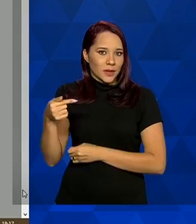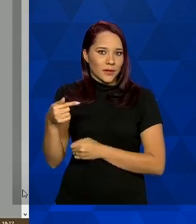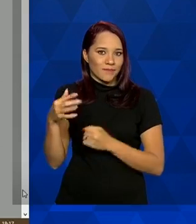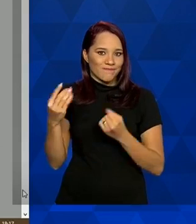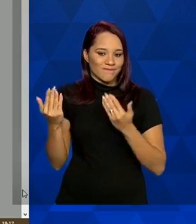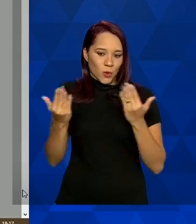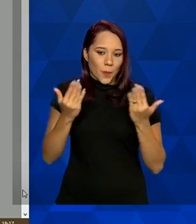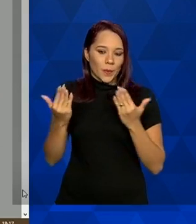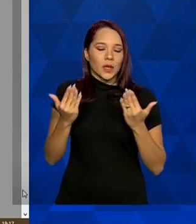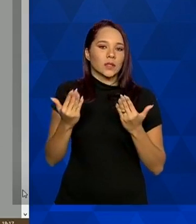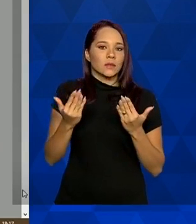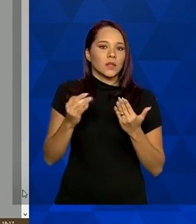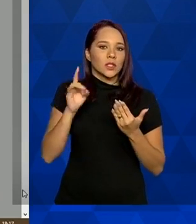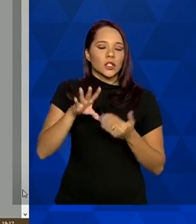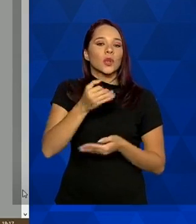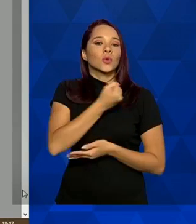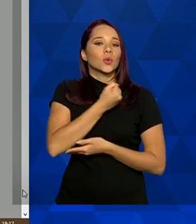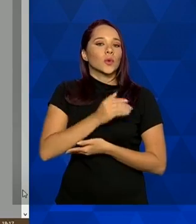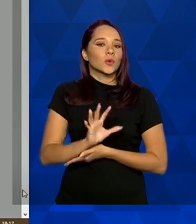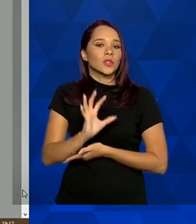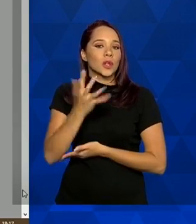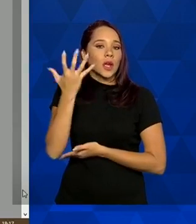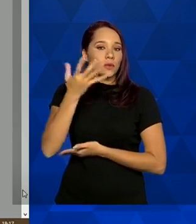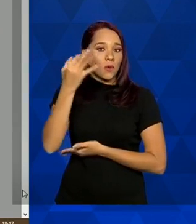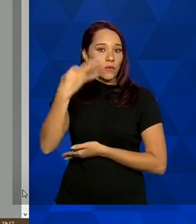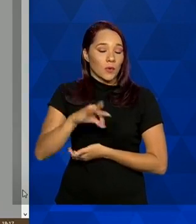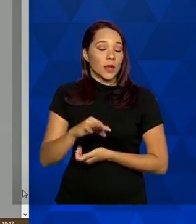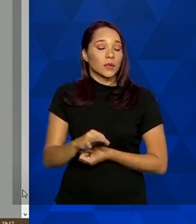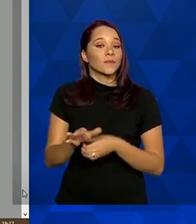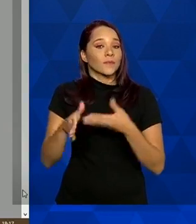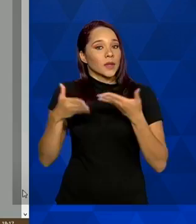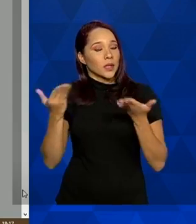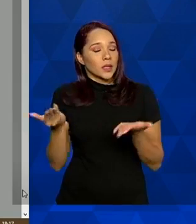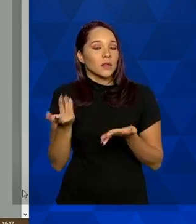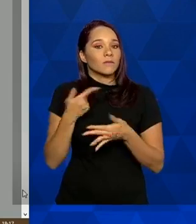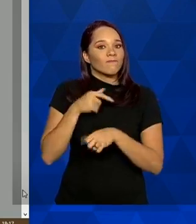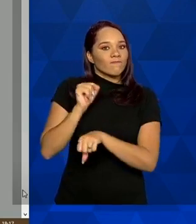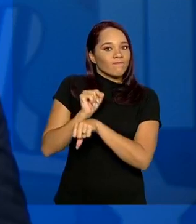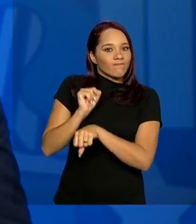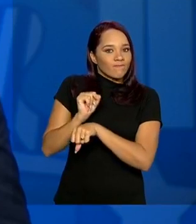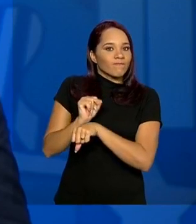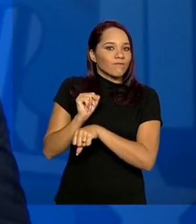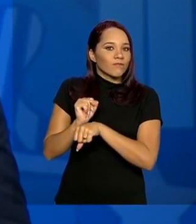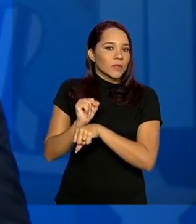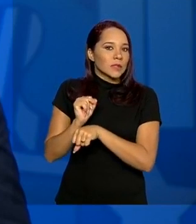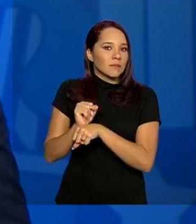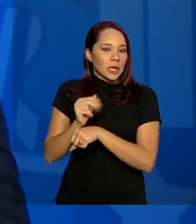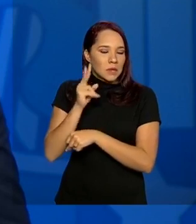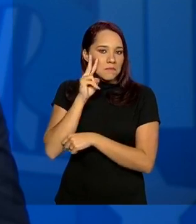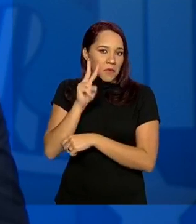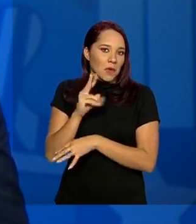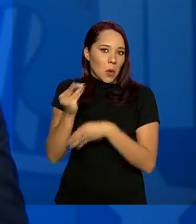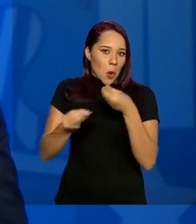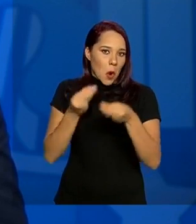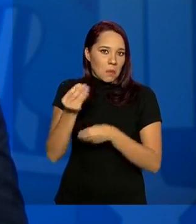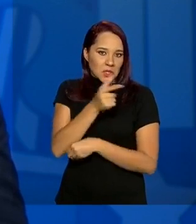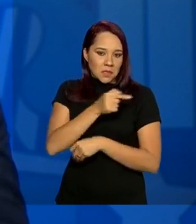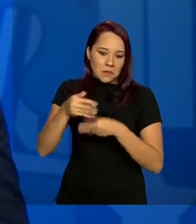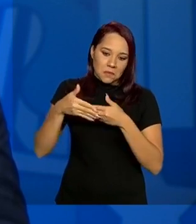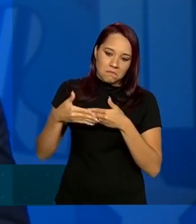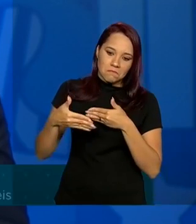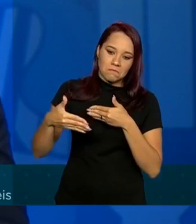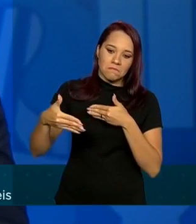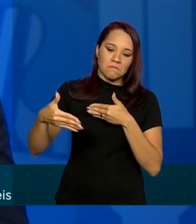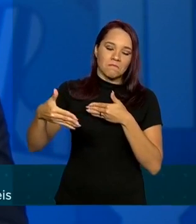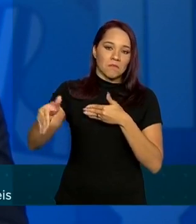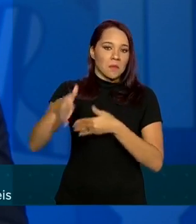outra, em relação ao número de casos. Então, gente espera, aguarda o desdobrar das próximas semanas